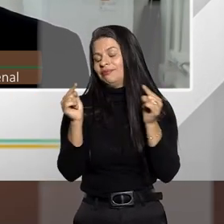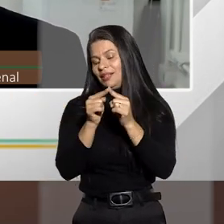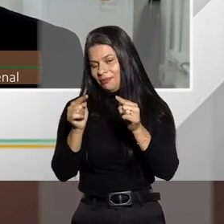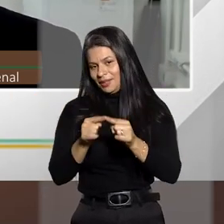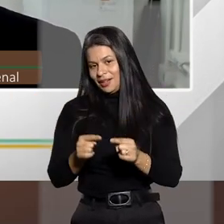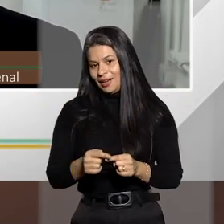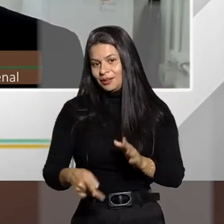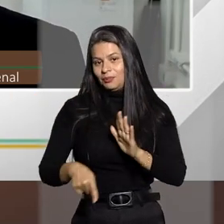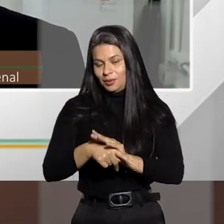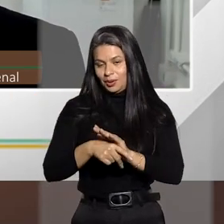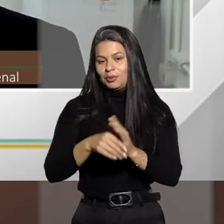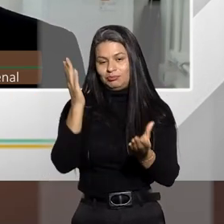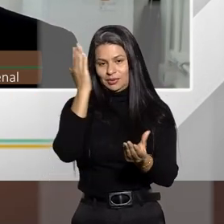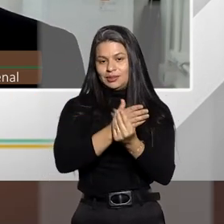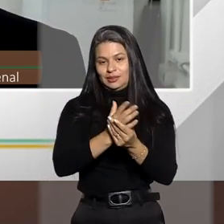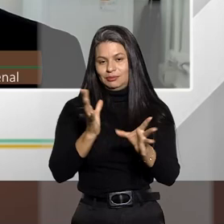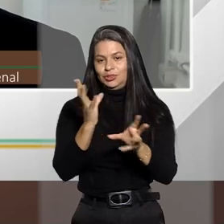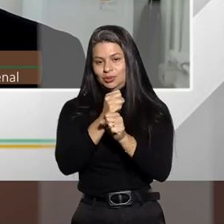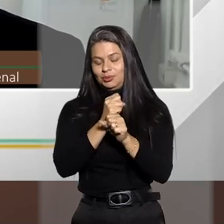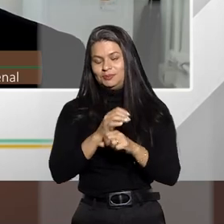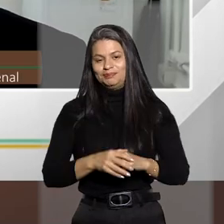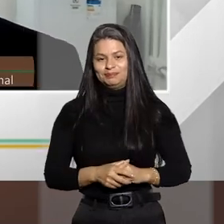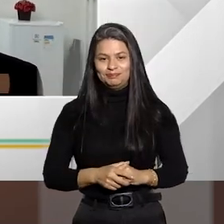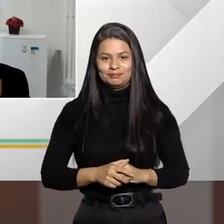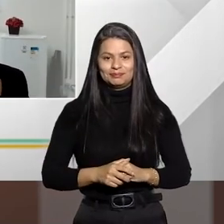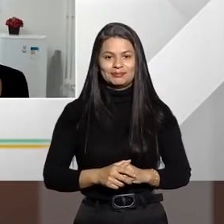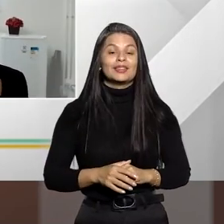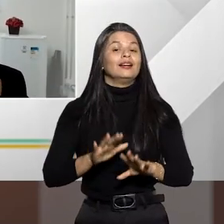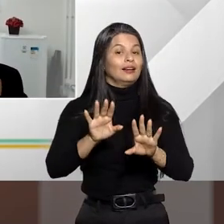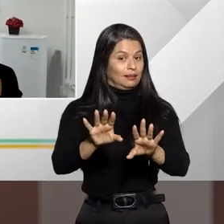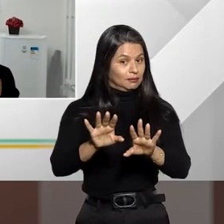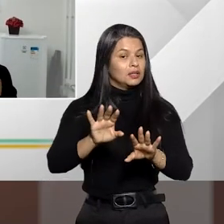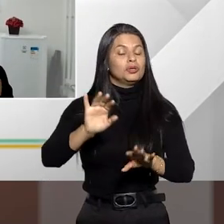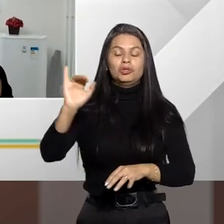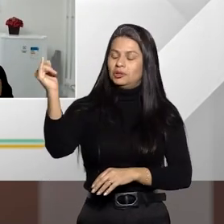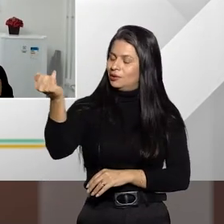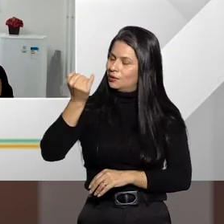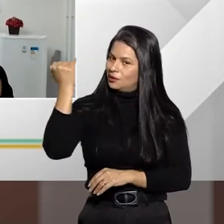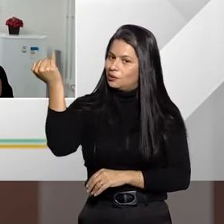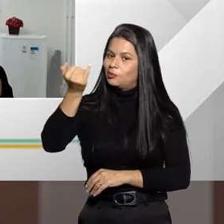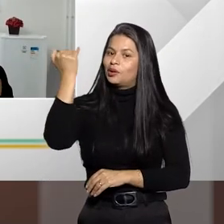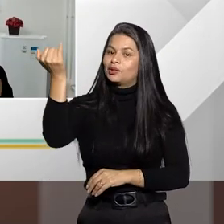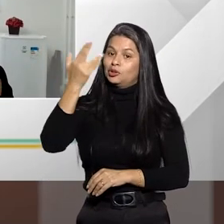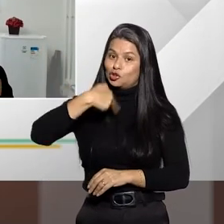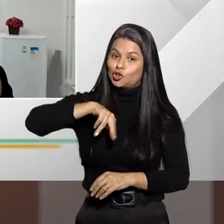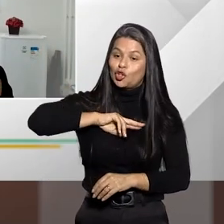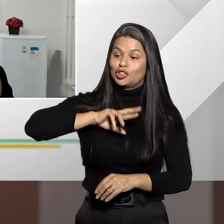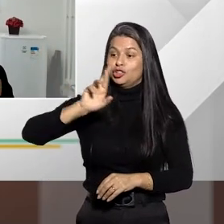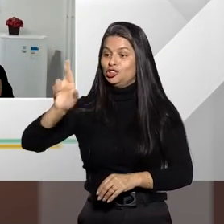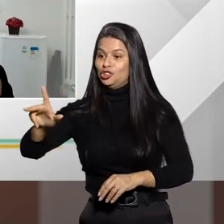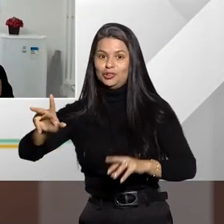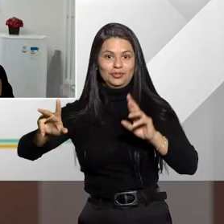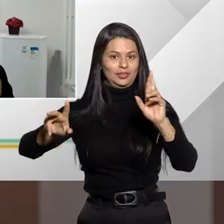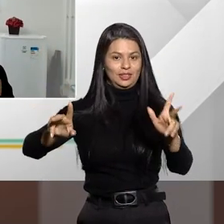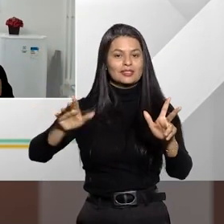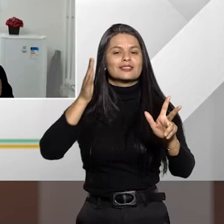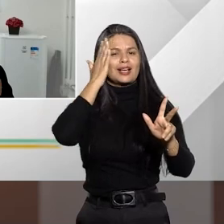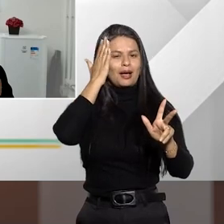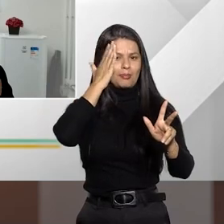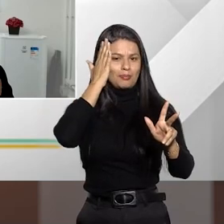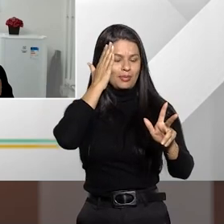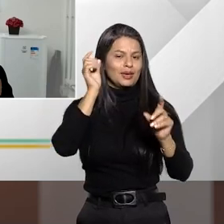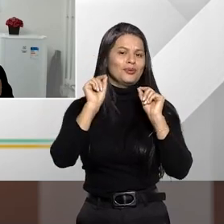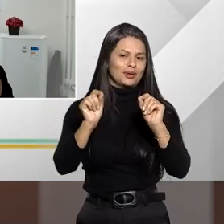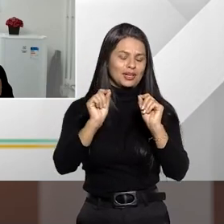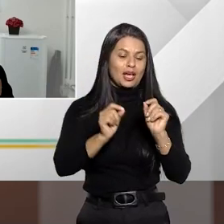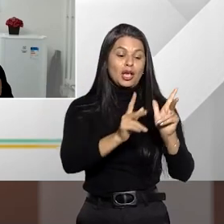na apenação que é de soma. E é importante, né? A gente diferenciar bem essa questão do homogêneo e